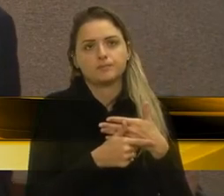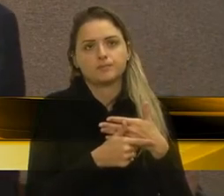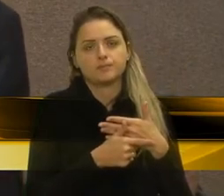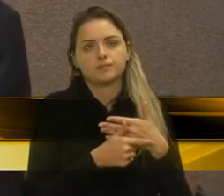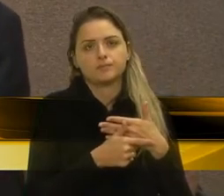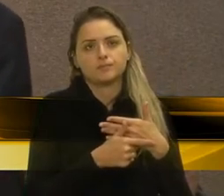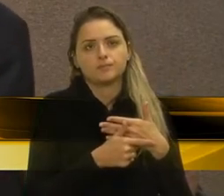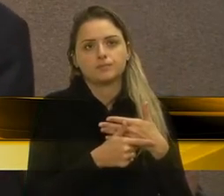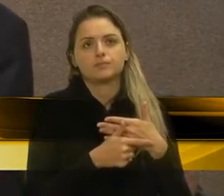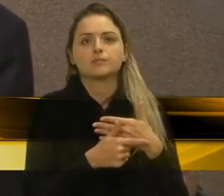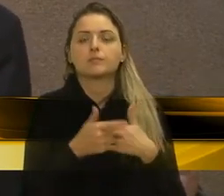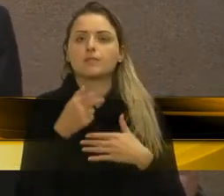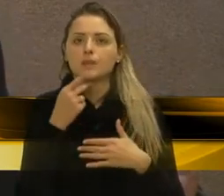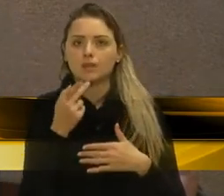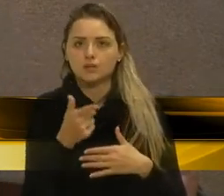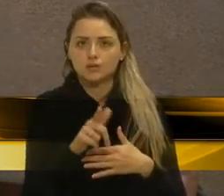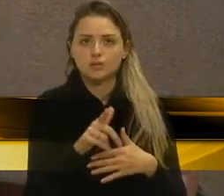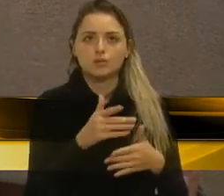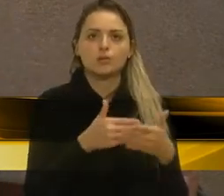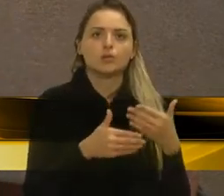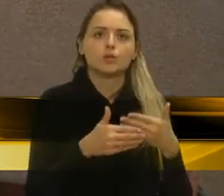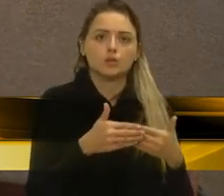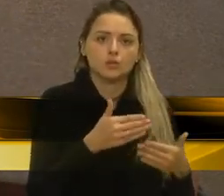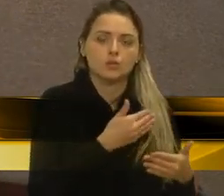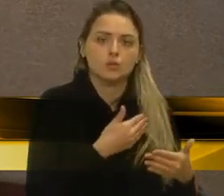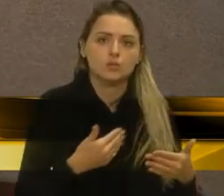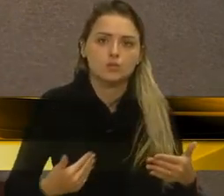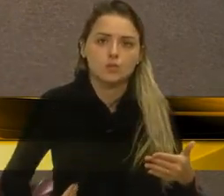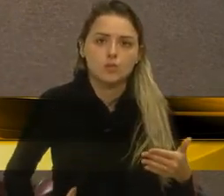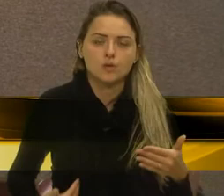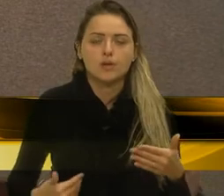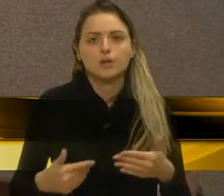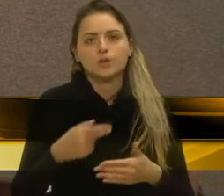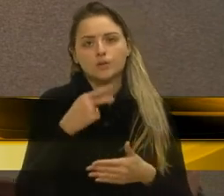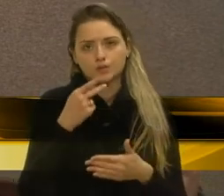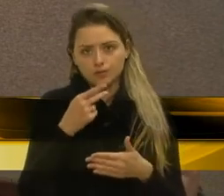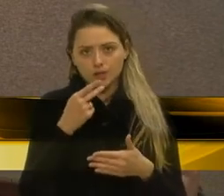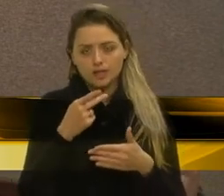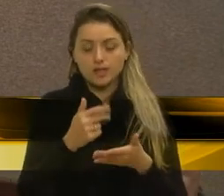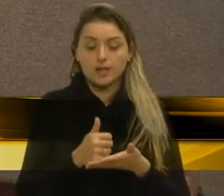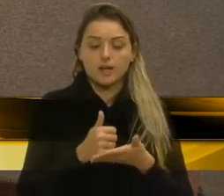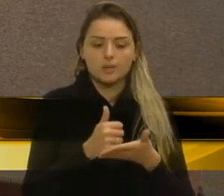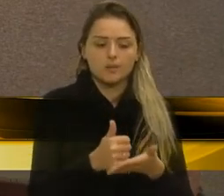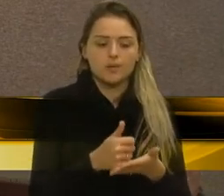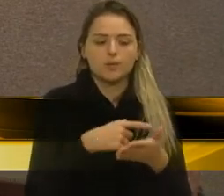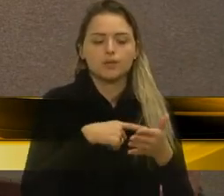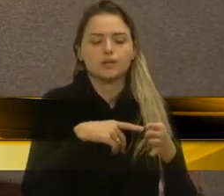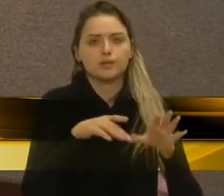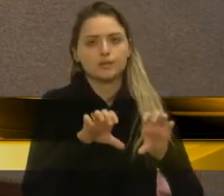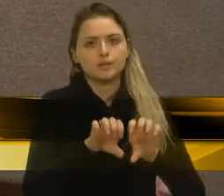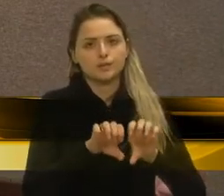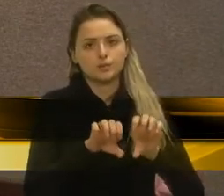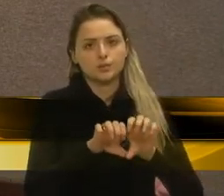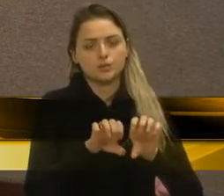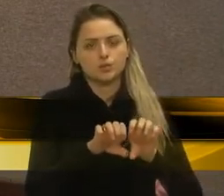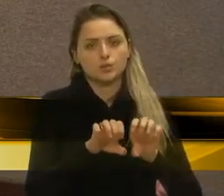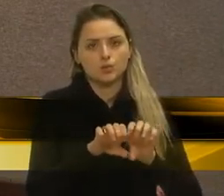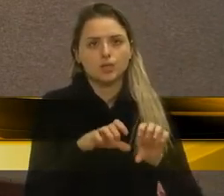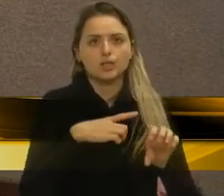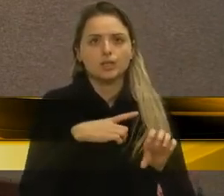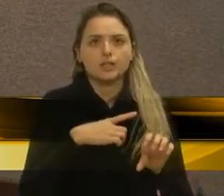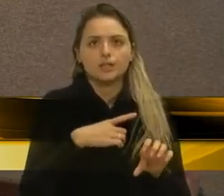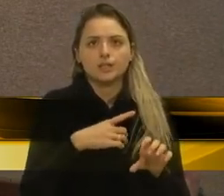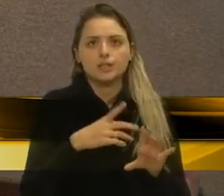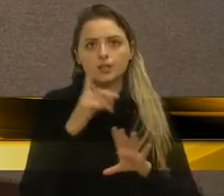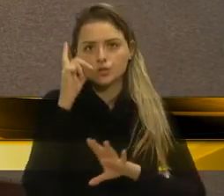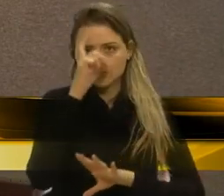nossos, e reforçando, que os nossos governos, sim, se manifestem, dão estrutura, seja lá do difícil acesso, porque